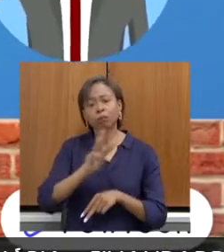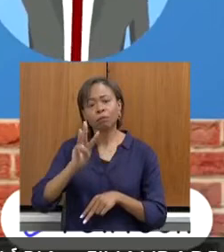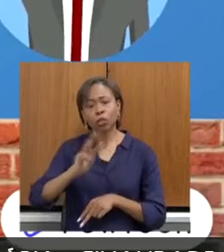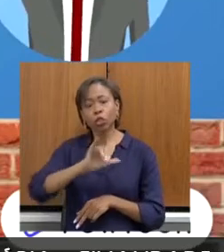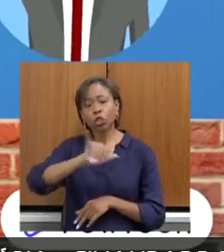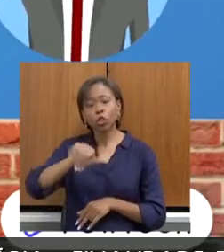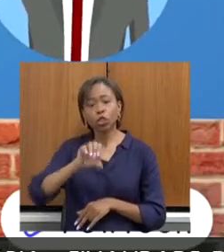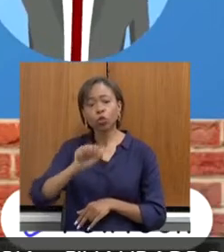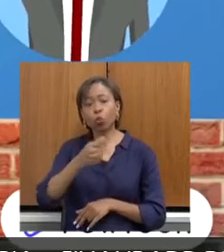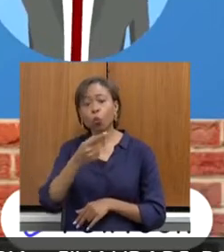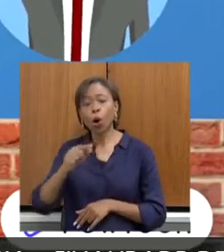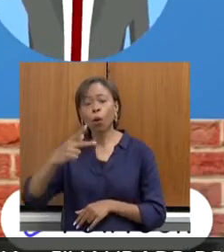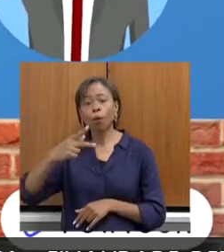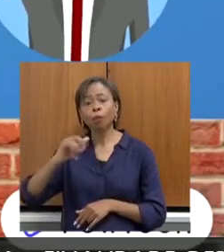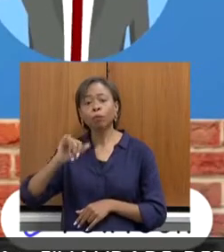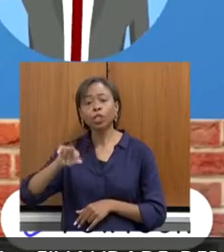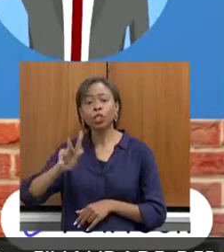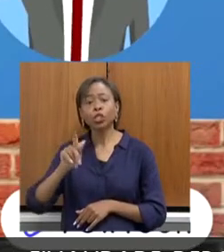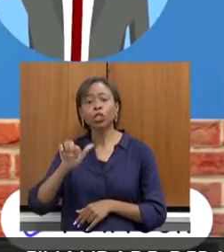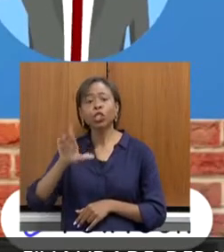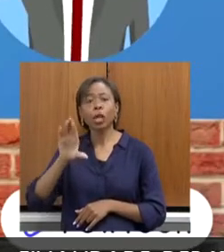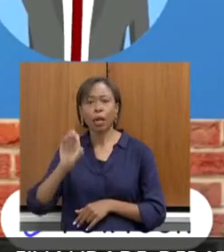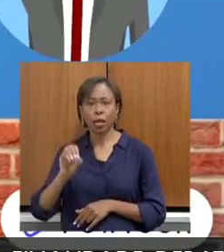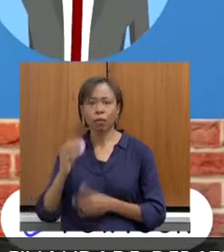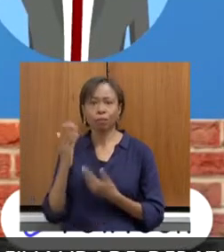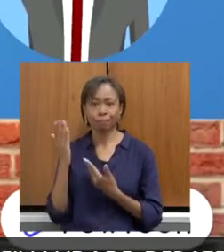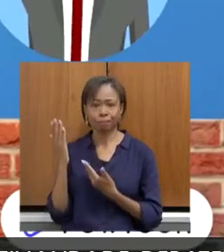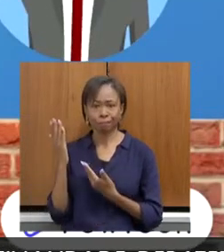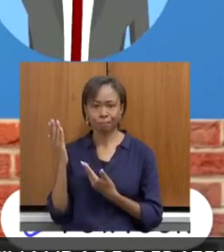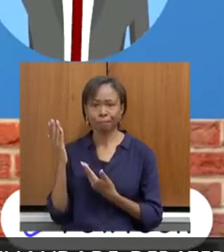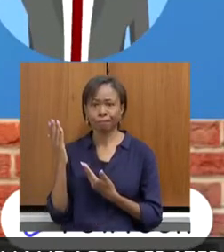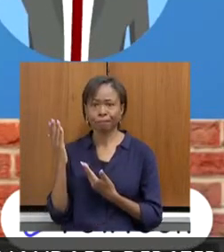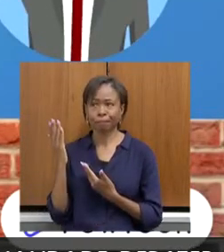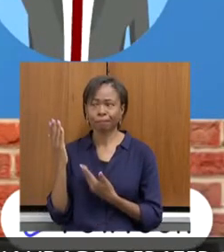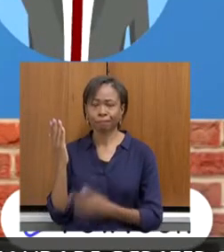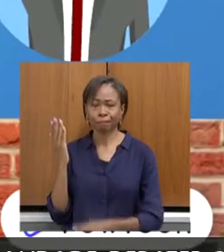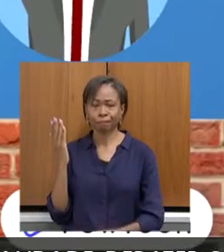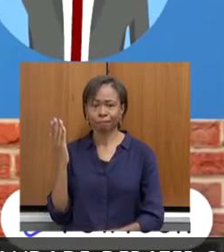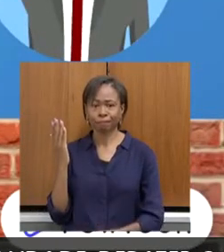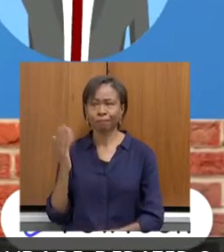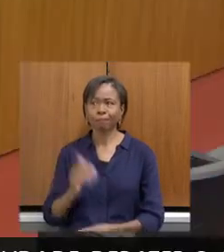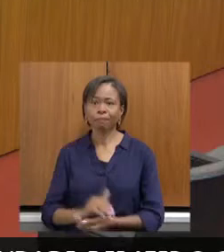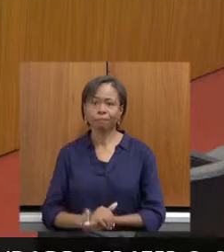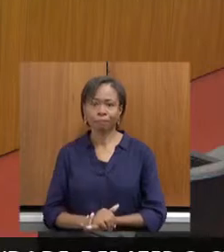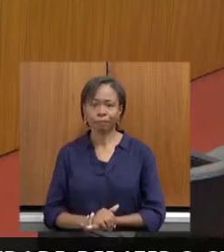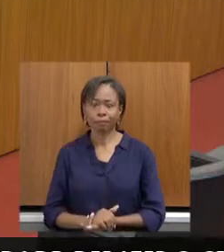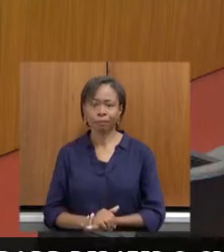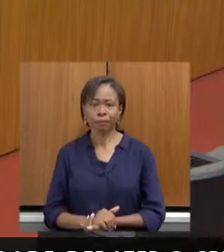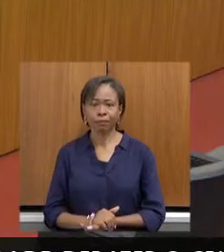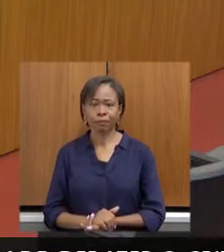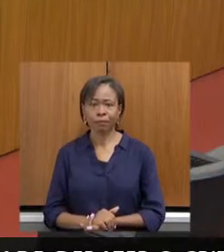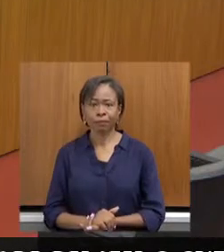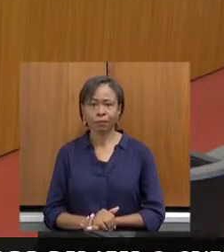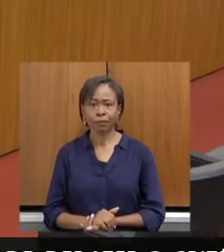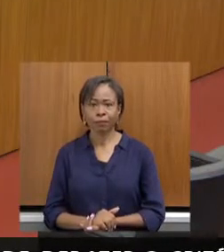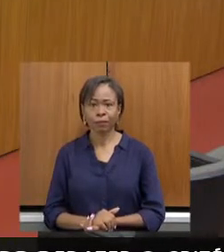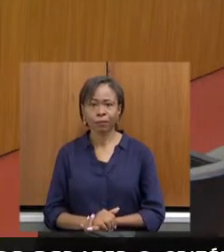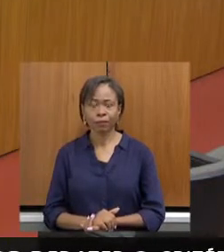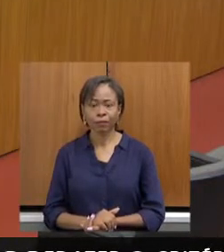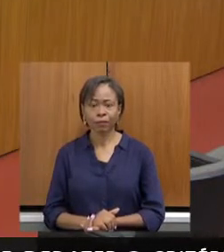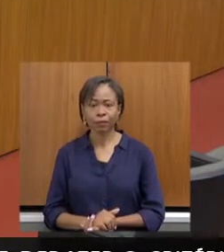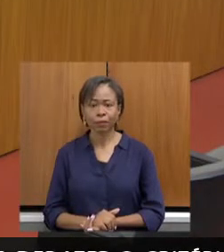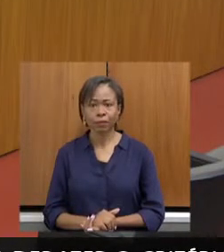fjp.umg.gov.br barra robin traço fund. Created using Paltoon